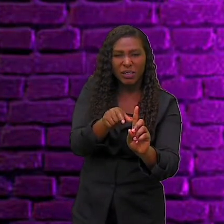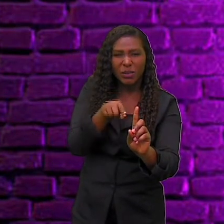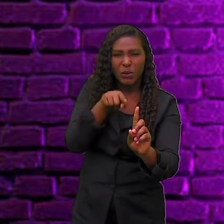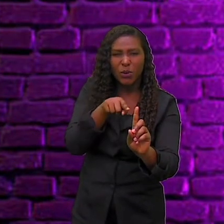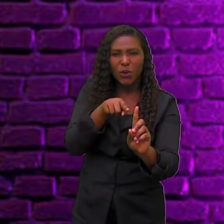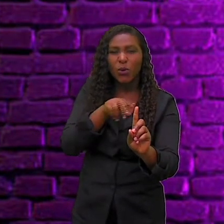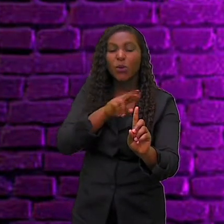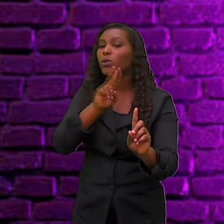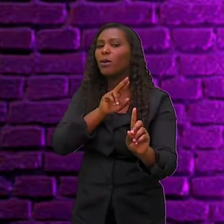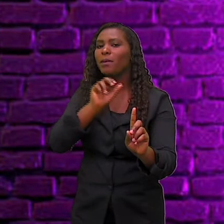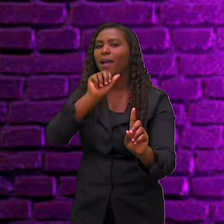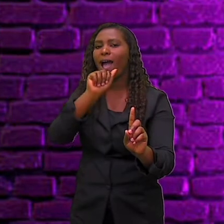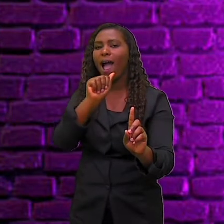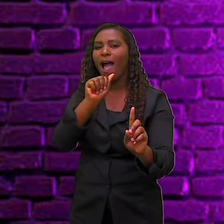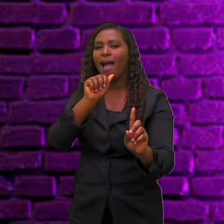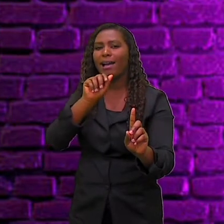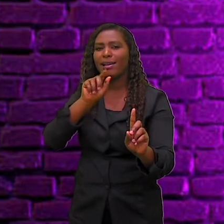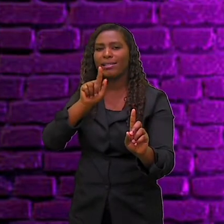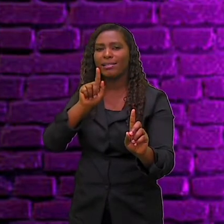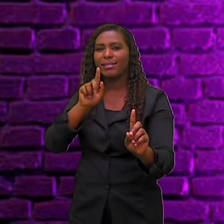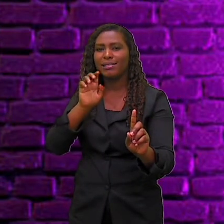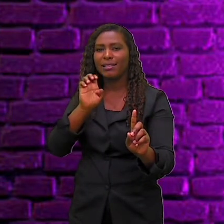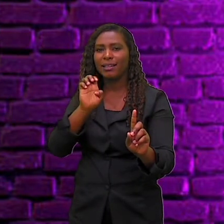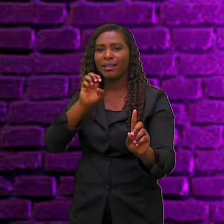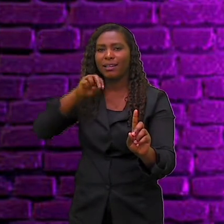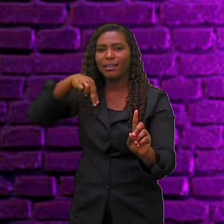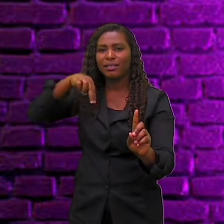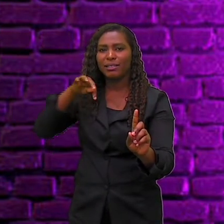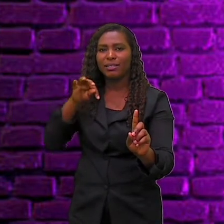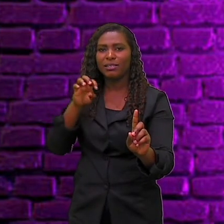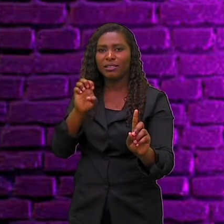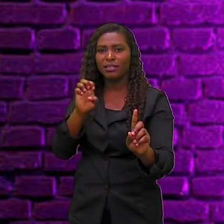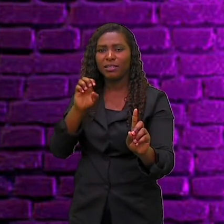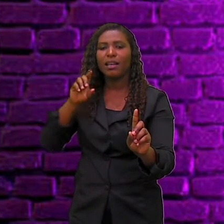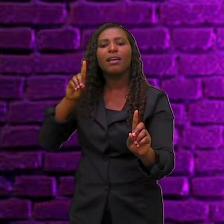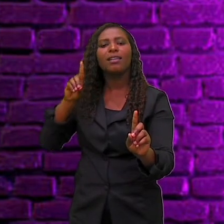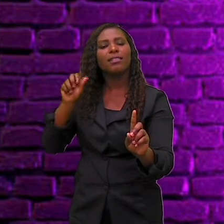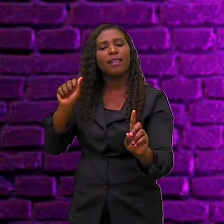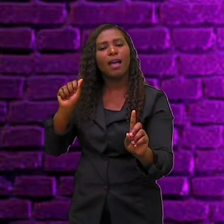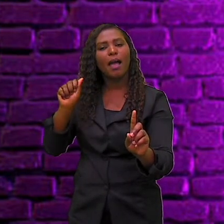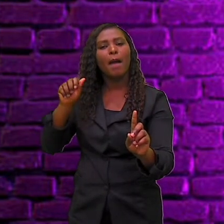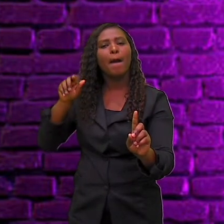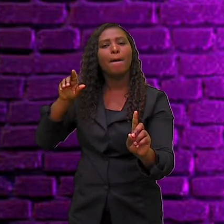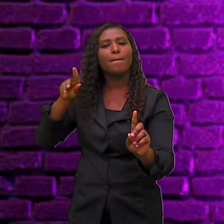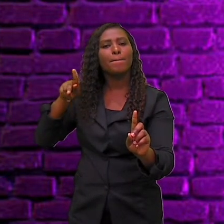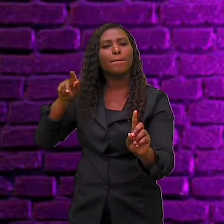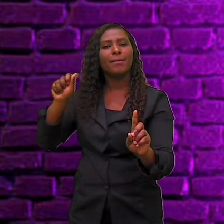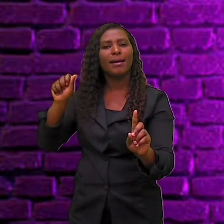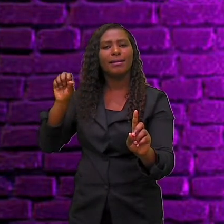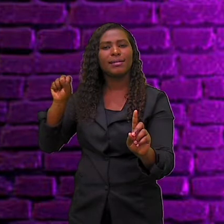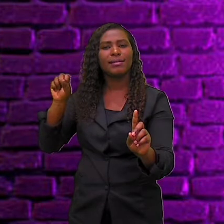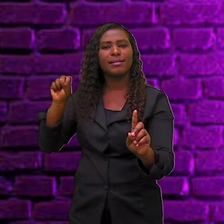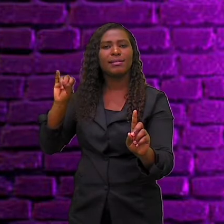da passiva. Não é isso? E o objeto direto da voz ativa, ele torna-se o quê? O sujeito